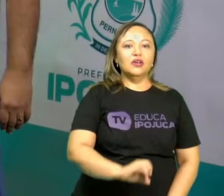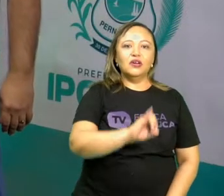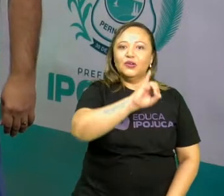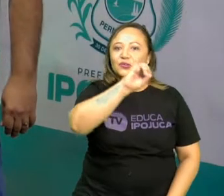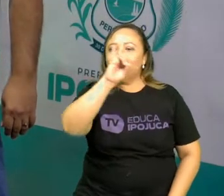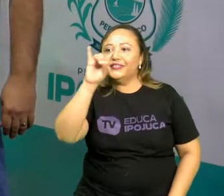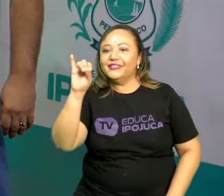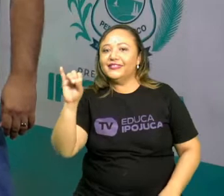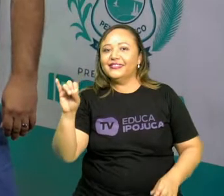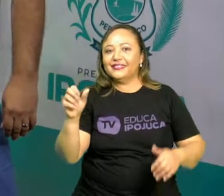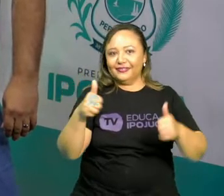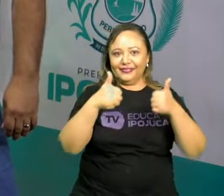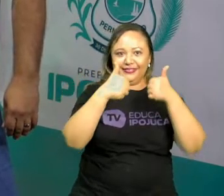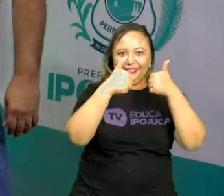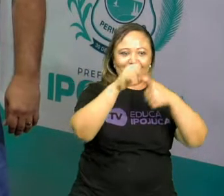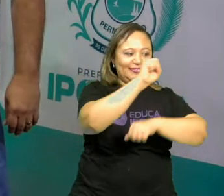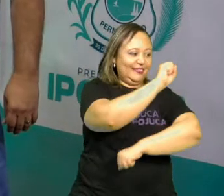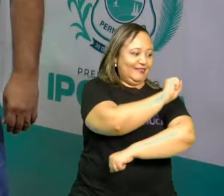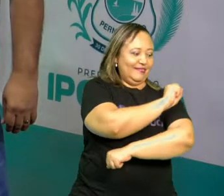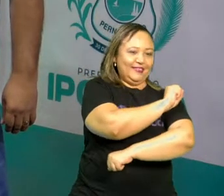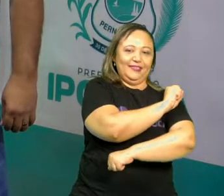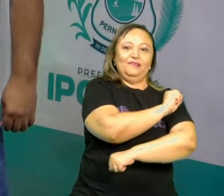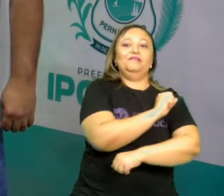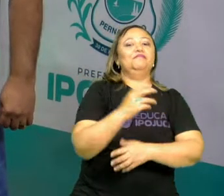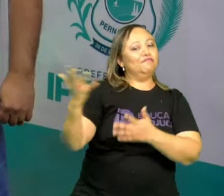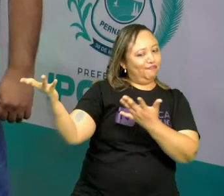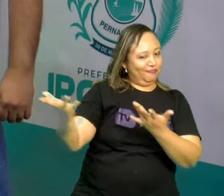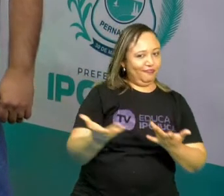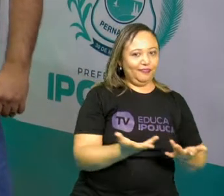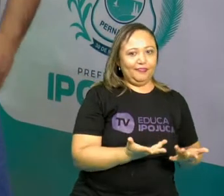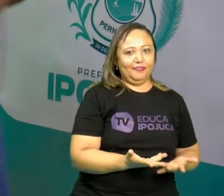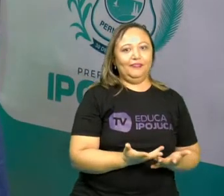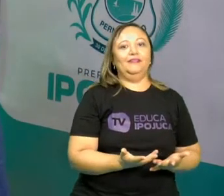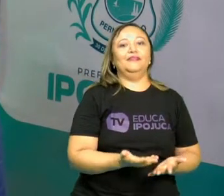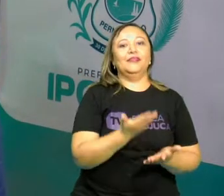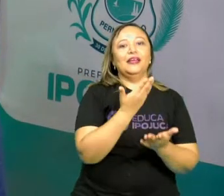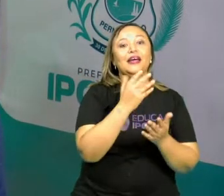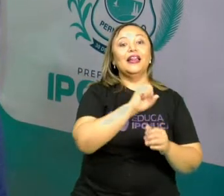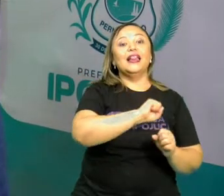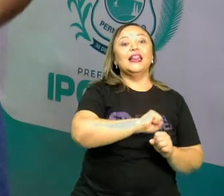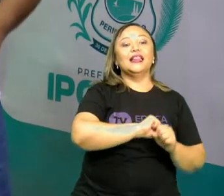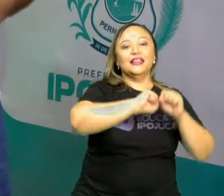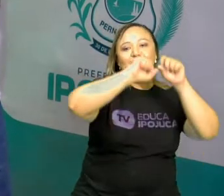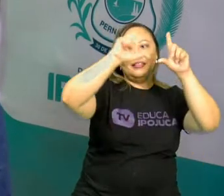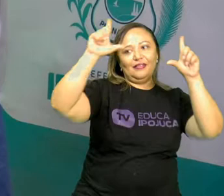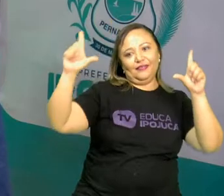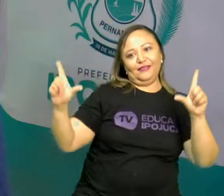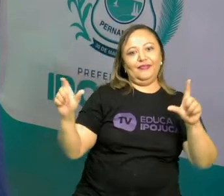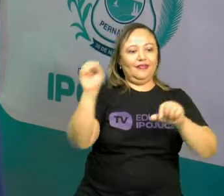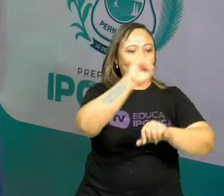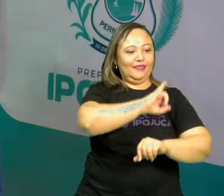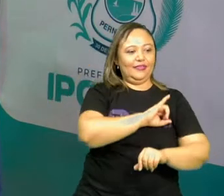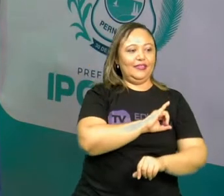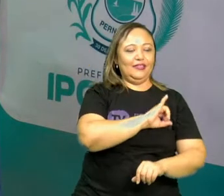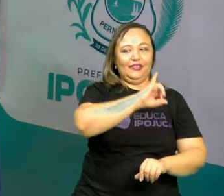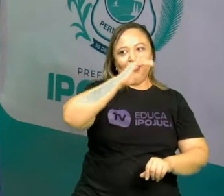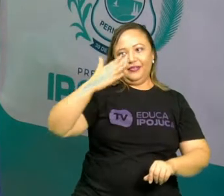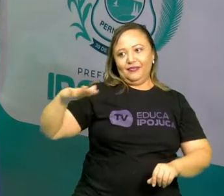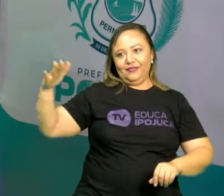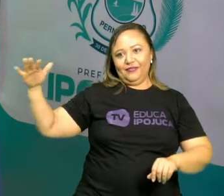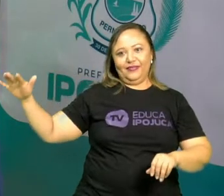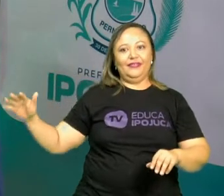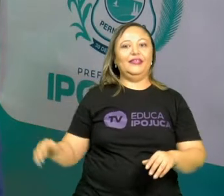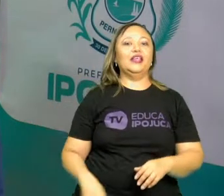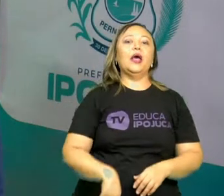E aí, galerinha do oitavo ano, sejam bem-vindos à TV Educa e Pujuca. Eu sou o professor Lúcio Neto,